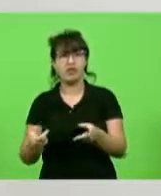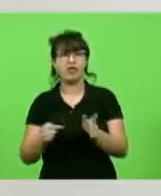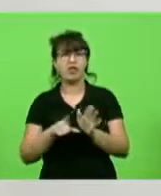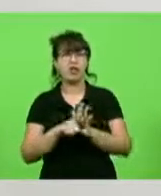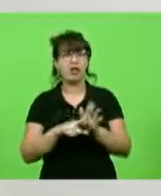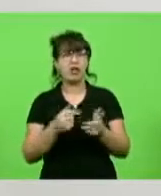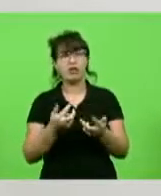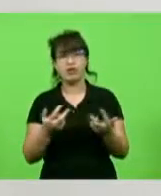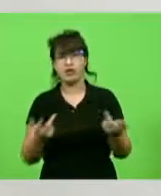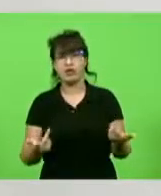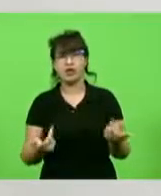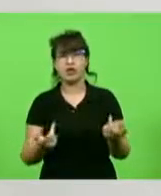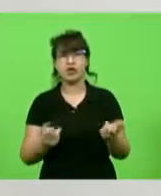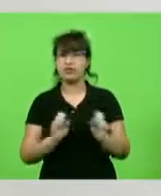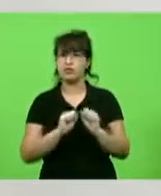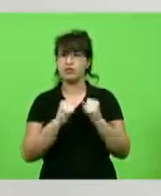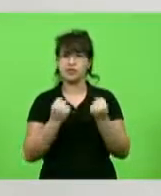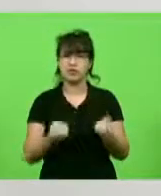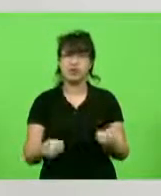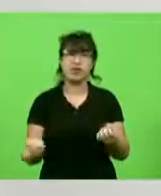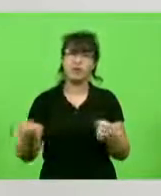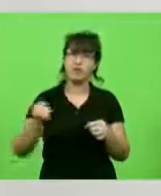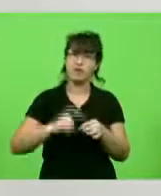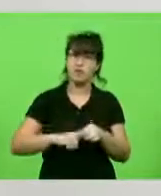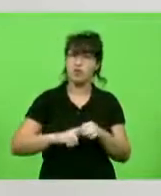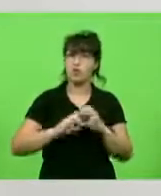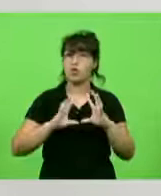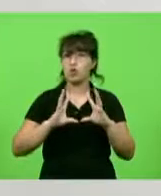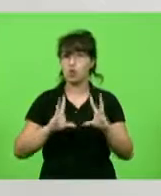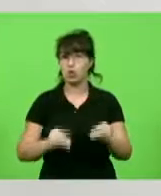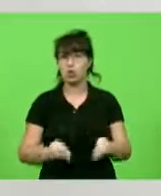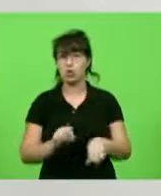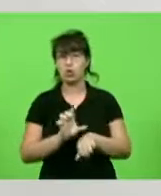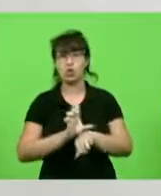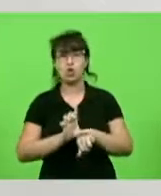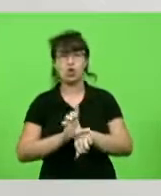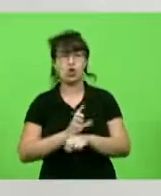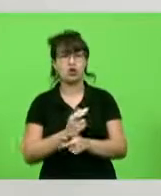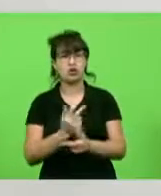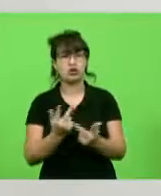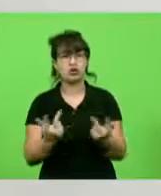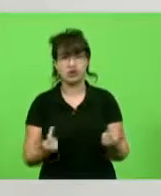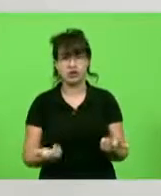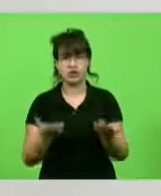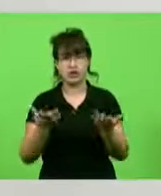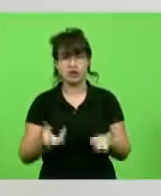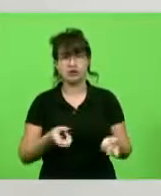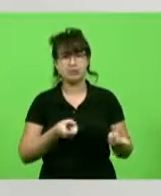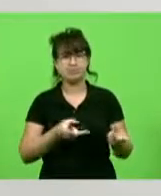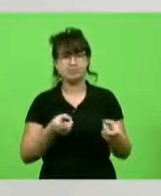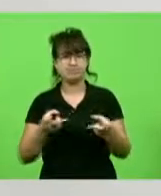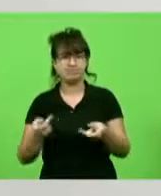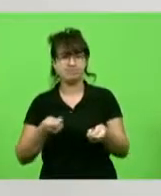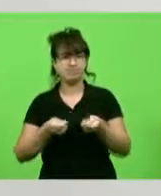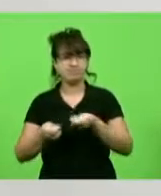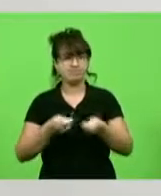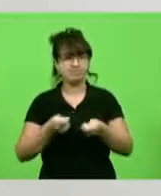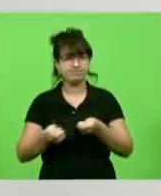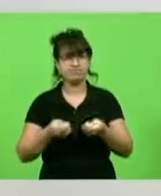pautas do reestabelecimento total das questões que estão relacionadas ao comércio. O comerciante não é responsável por